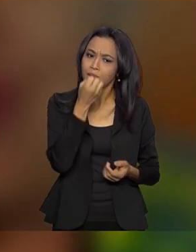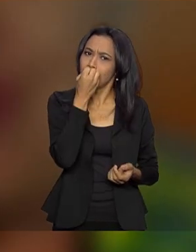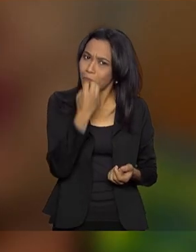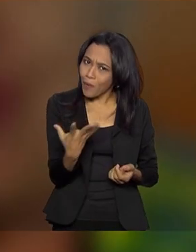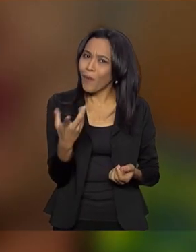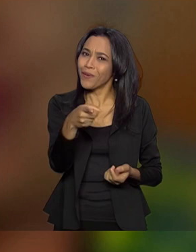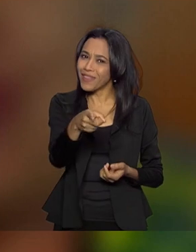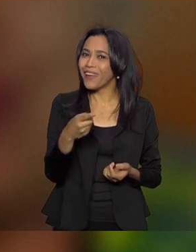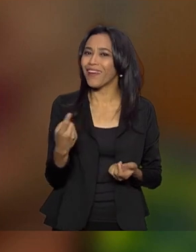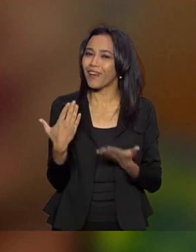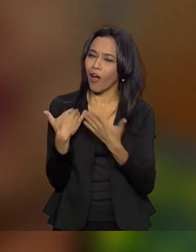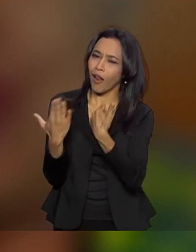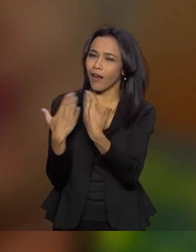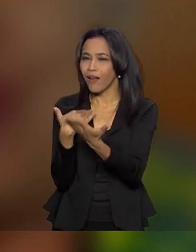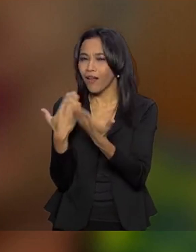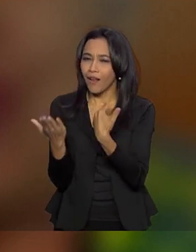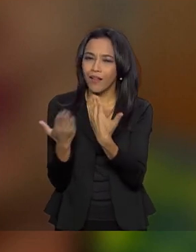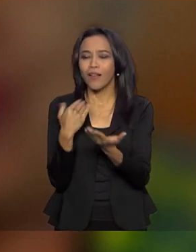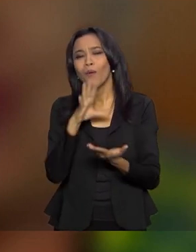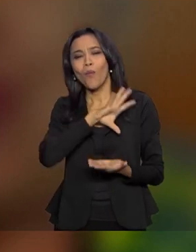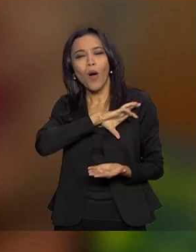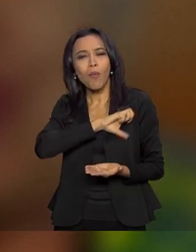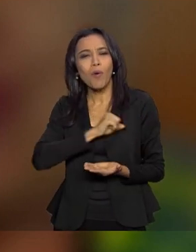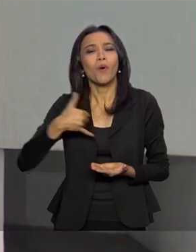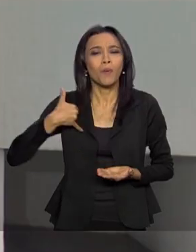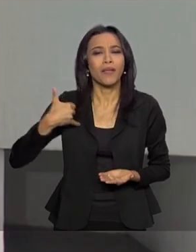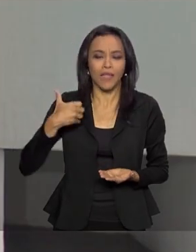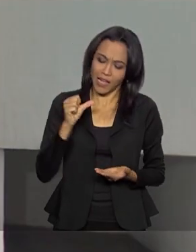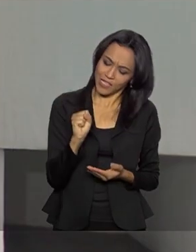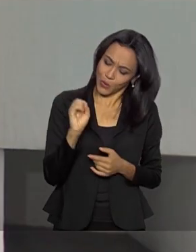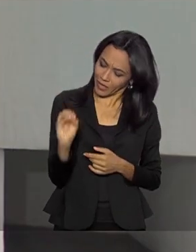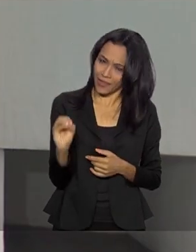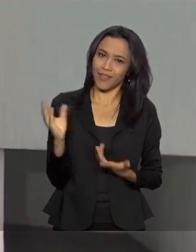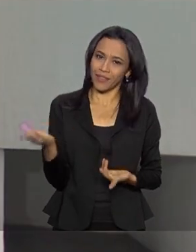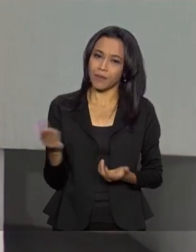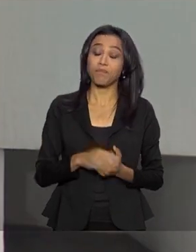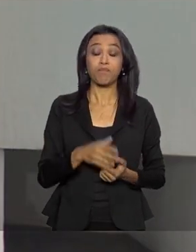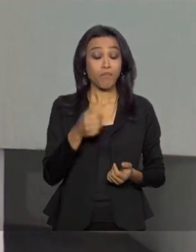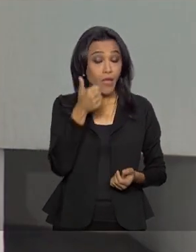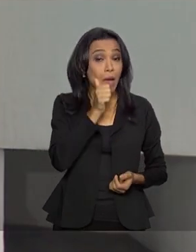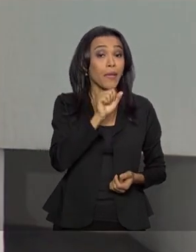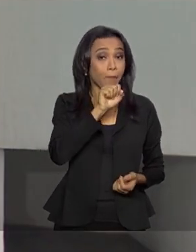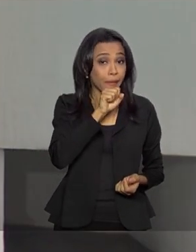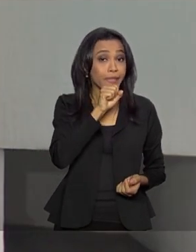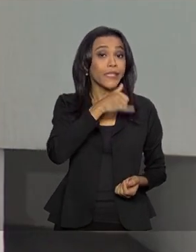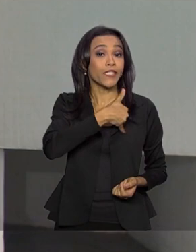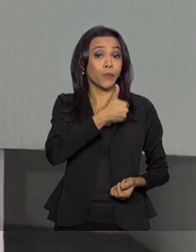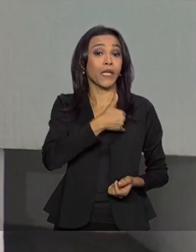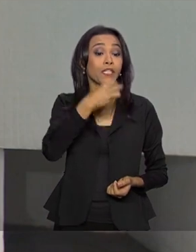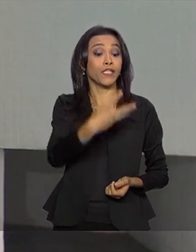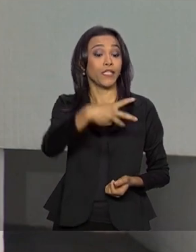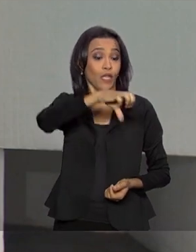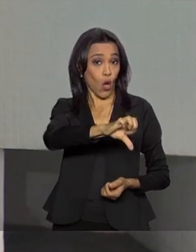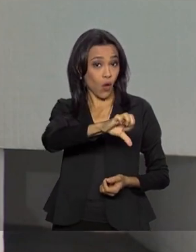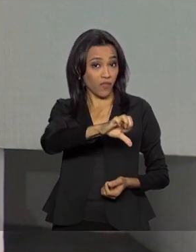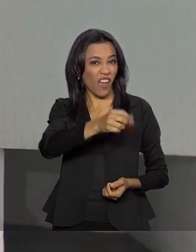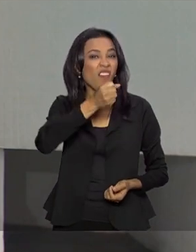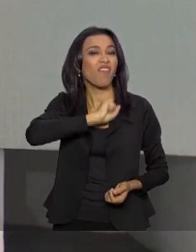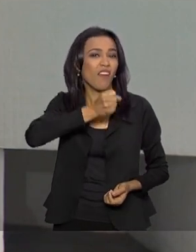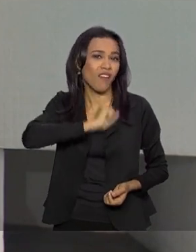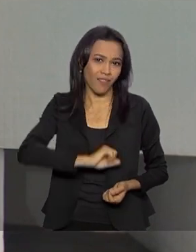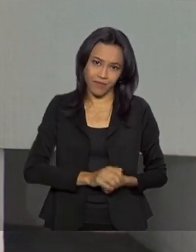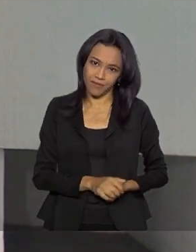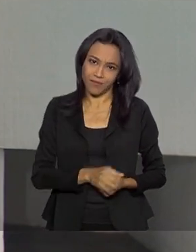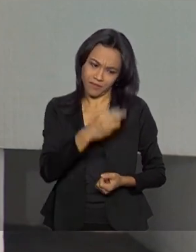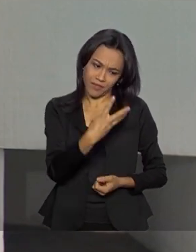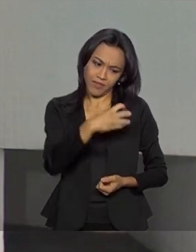disso, né, Sueli? O amor aos 80, o porque a minha mãe, quando eu tinha 39 anos, era uma velha.